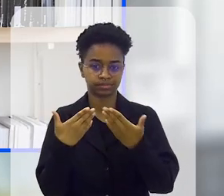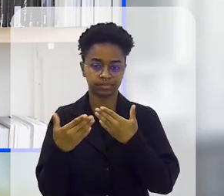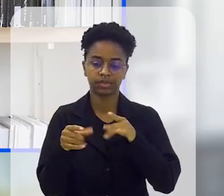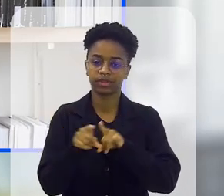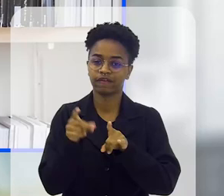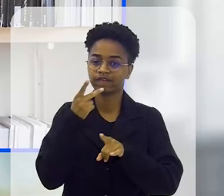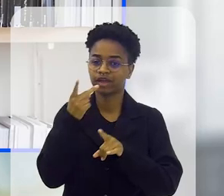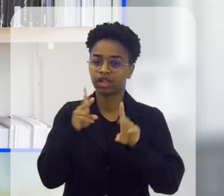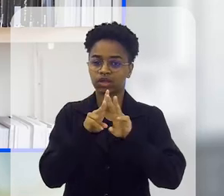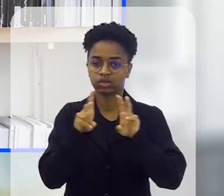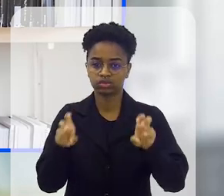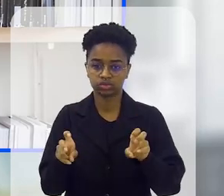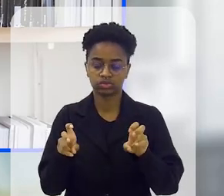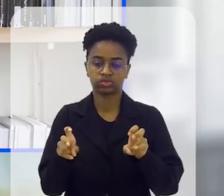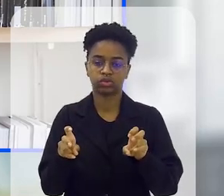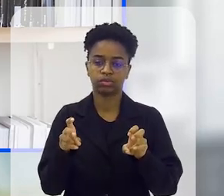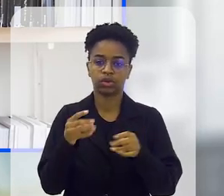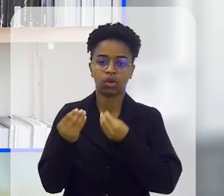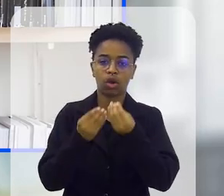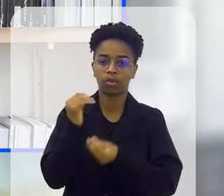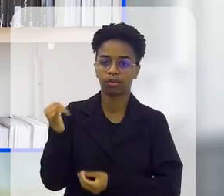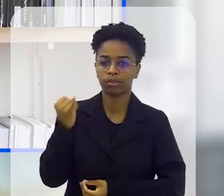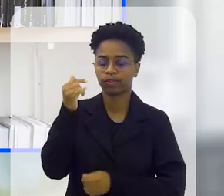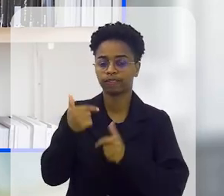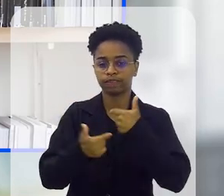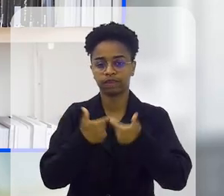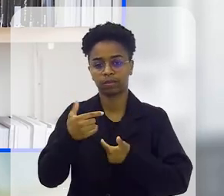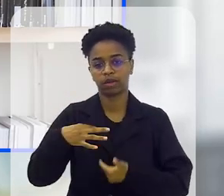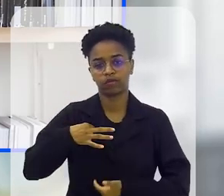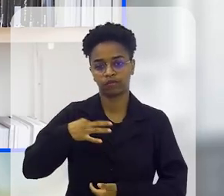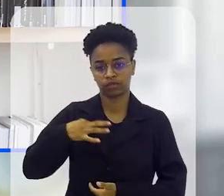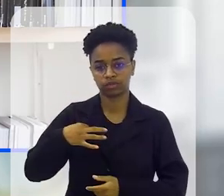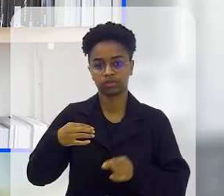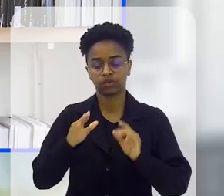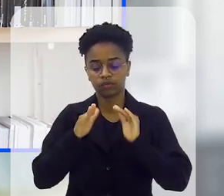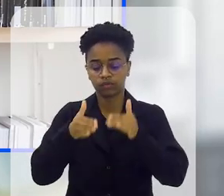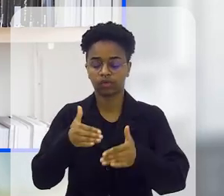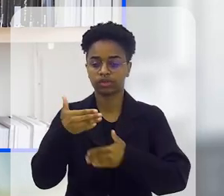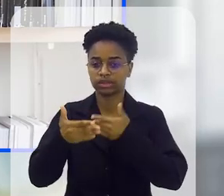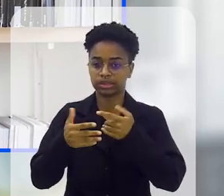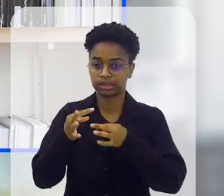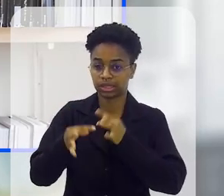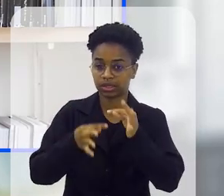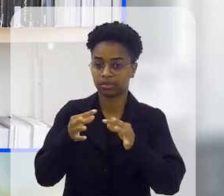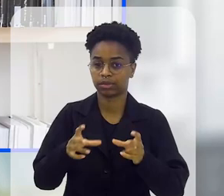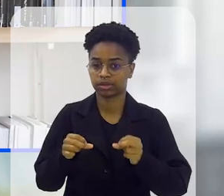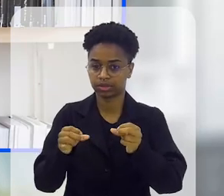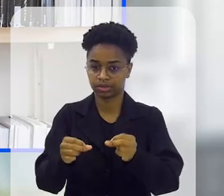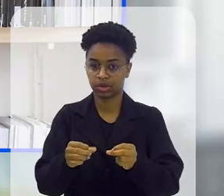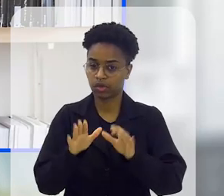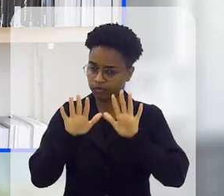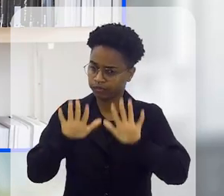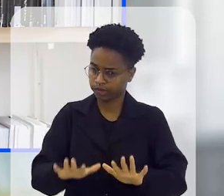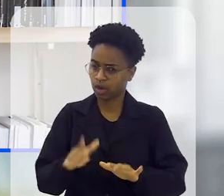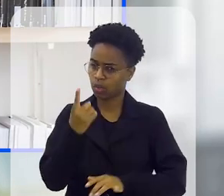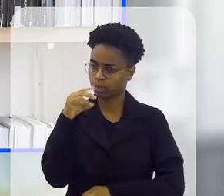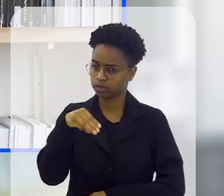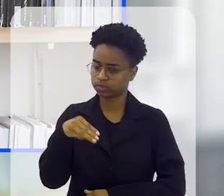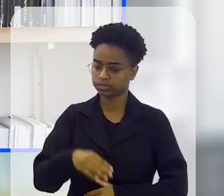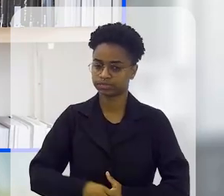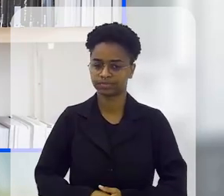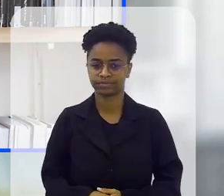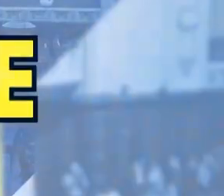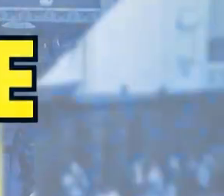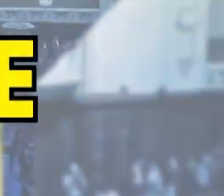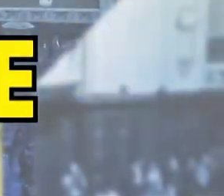a conversar e falar um pouquinho sobre a importância do trabalho voluntário no tratamento de combate ao câncer. Não sai daí não, é um